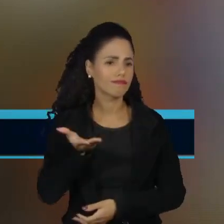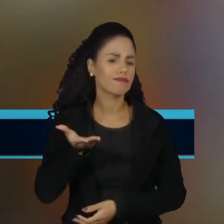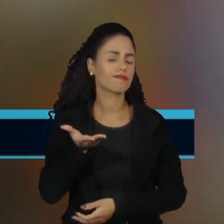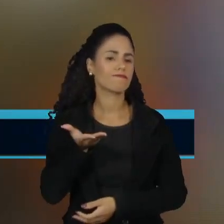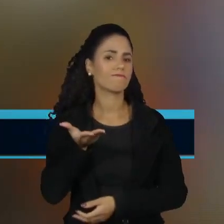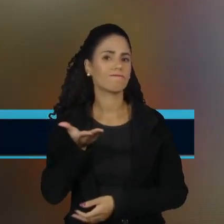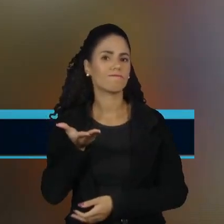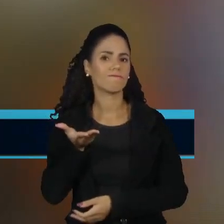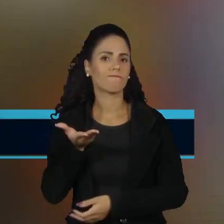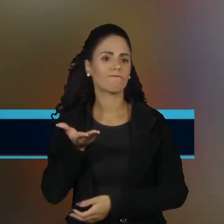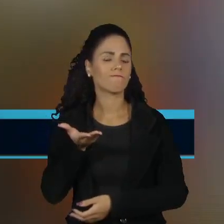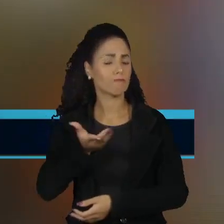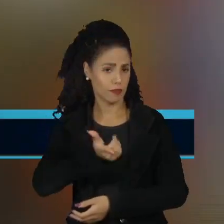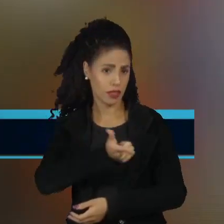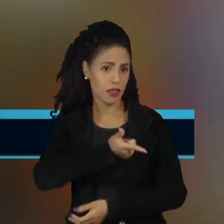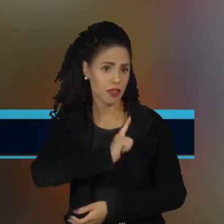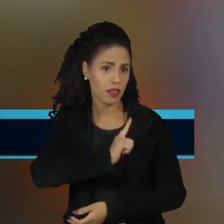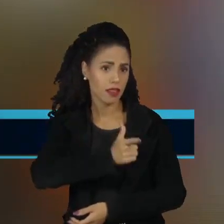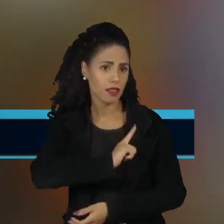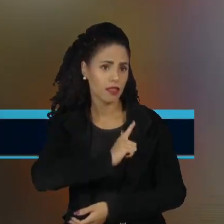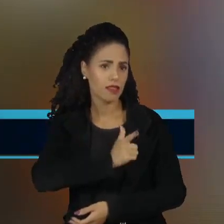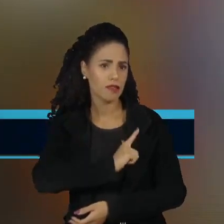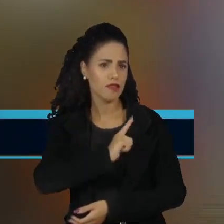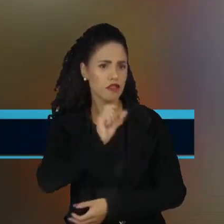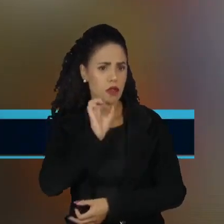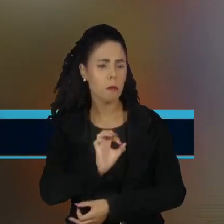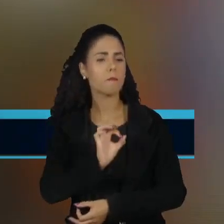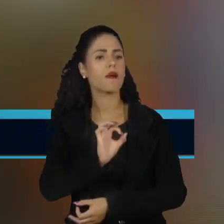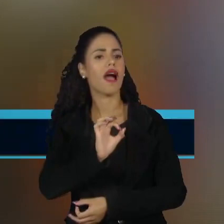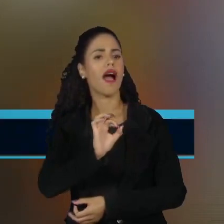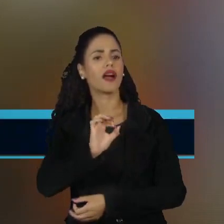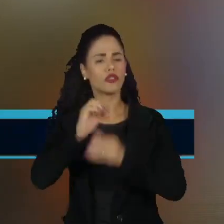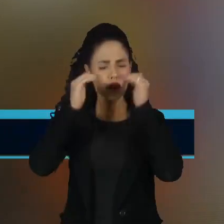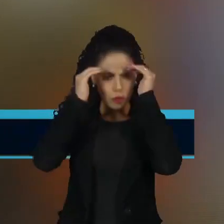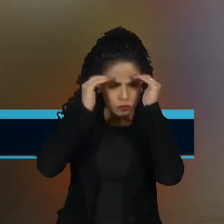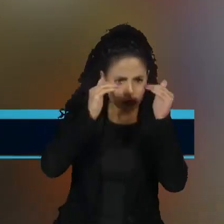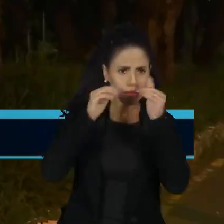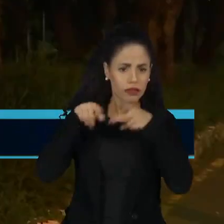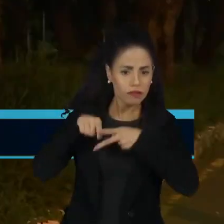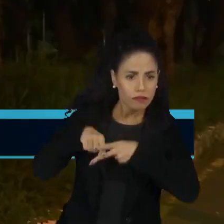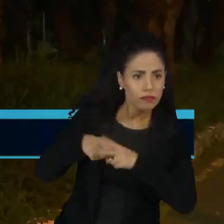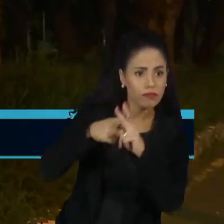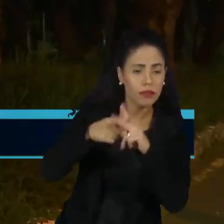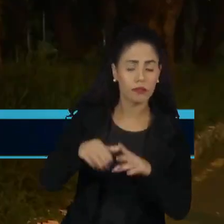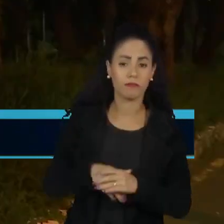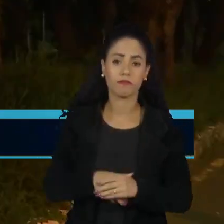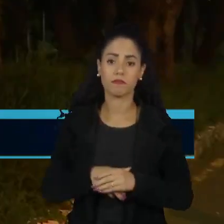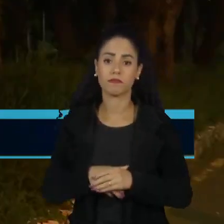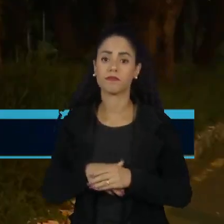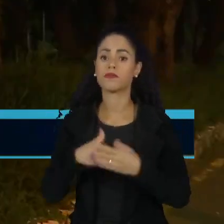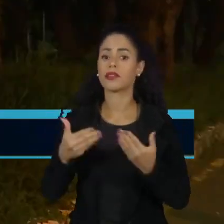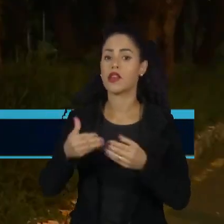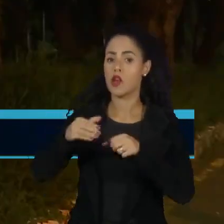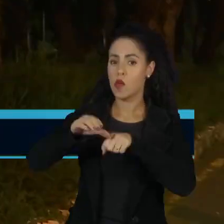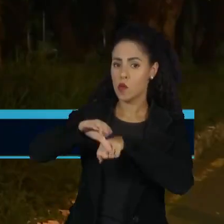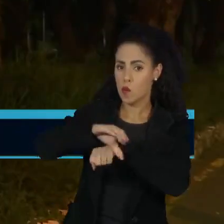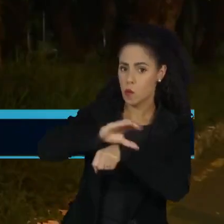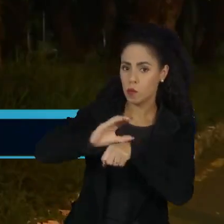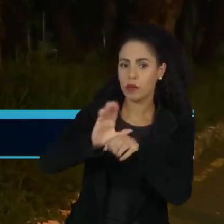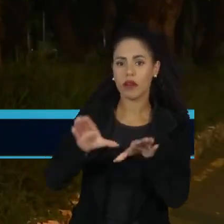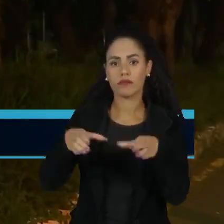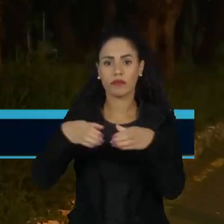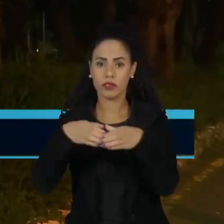finalmente terão o reconhecimento e a reparação. Até o ano passado, a Comissão de Anistia do